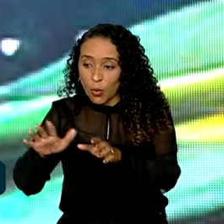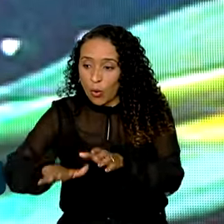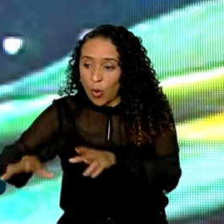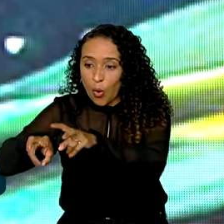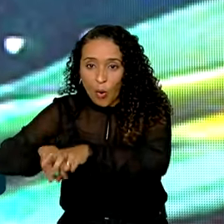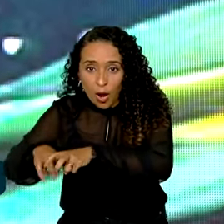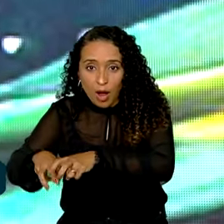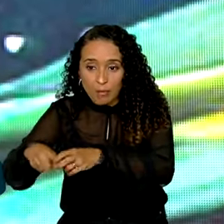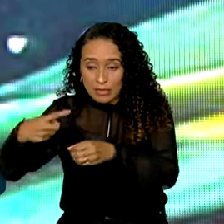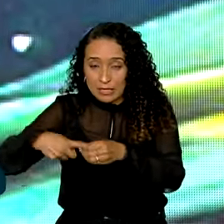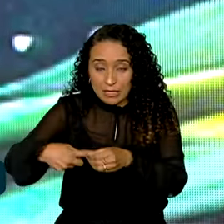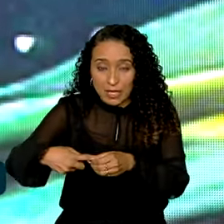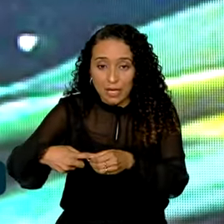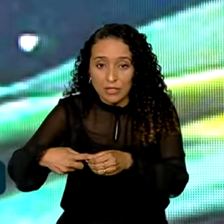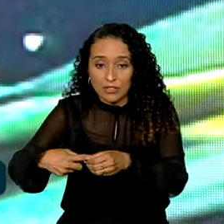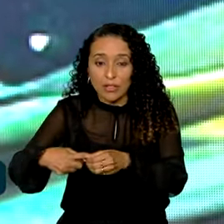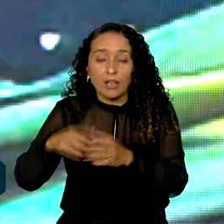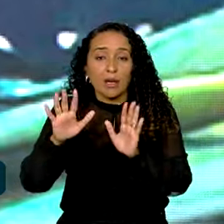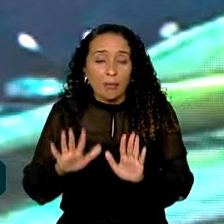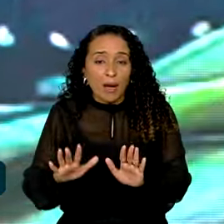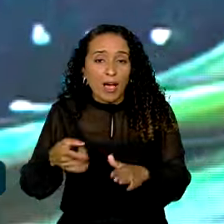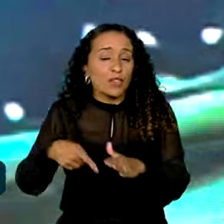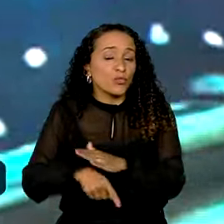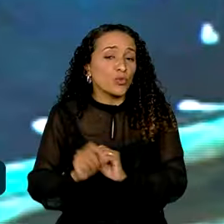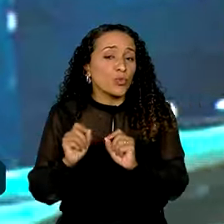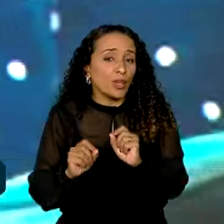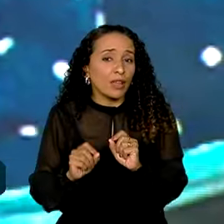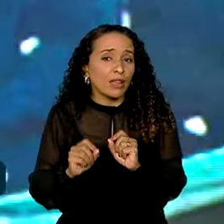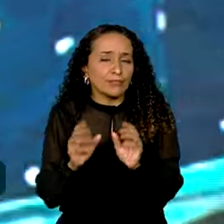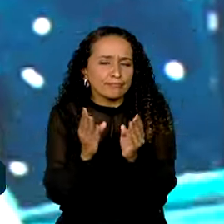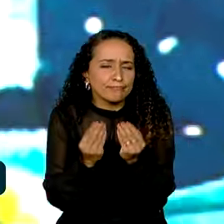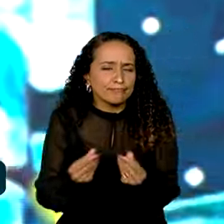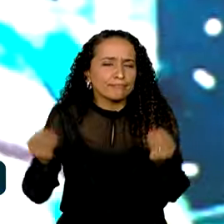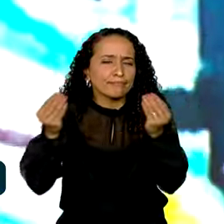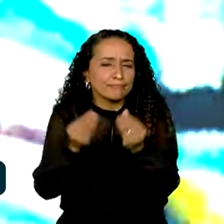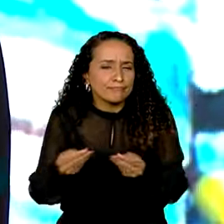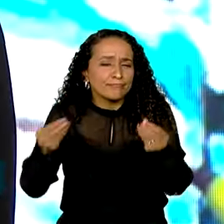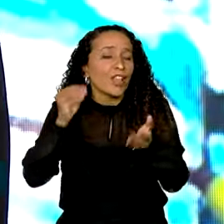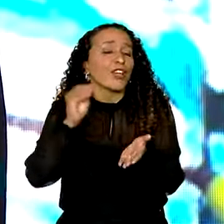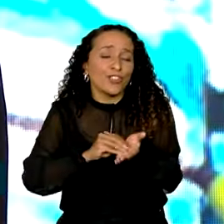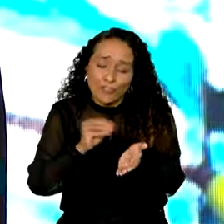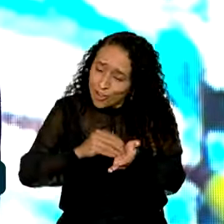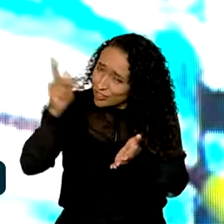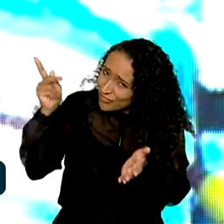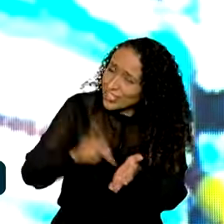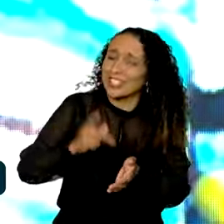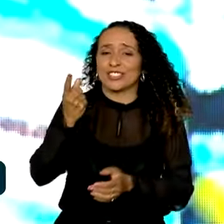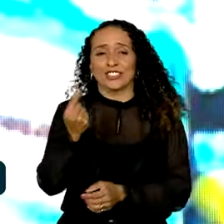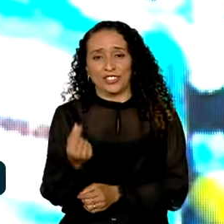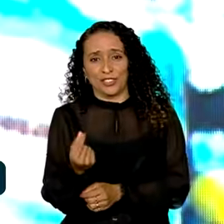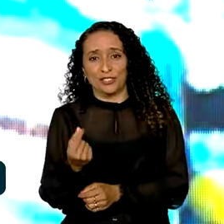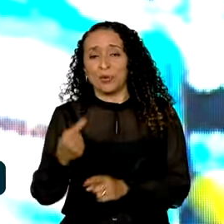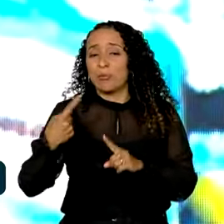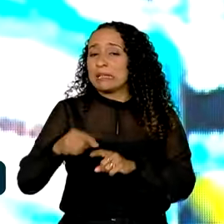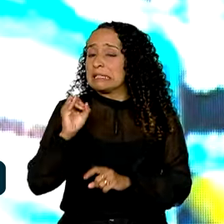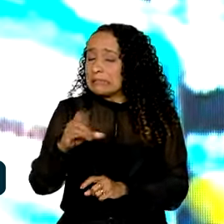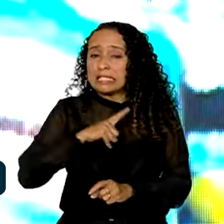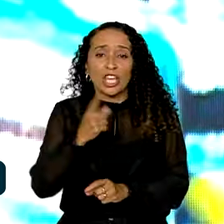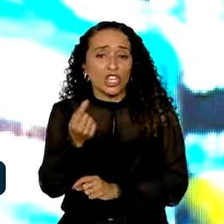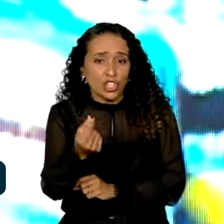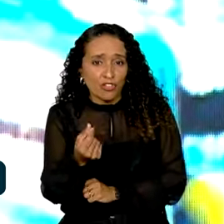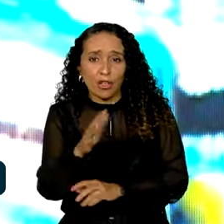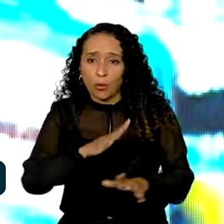e a cidade, mas no fundo, no fundo, a essência é que falta dinheiro. Porque quando tiver dinheiro